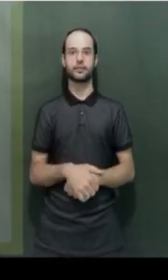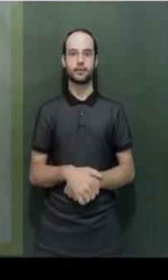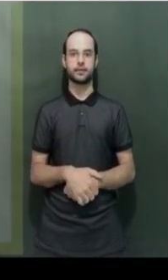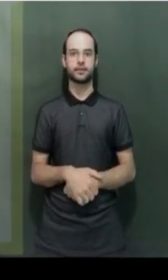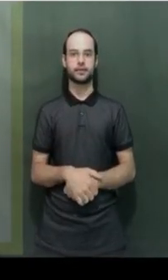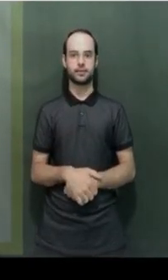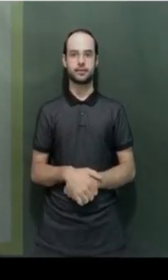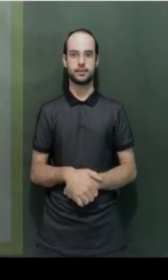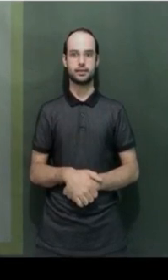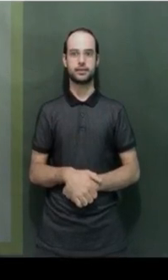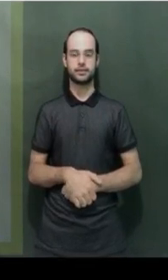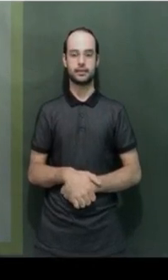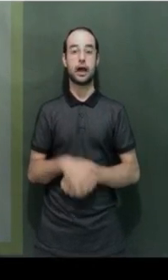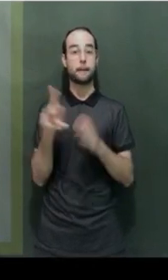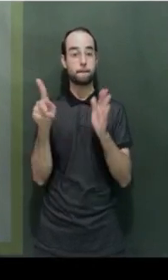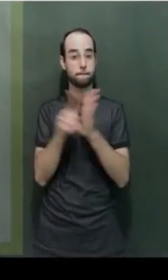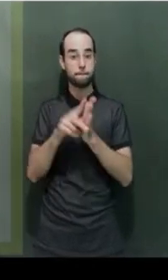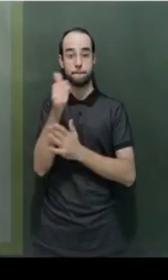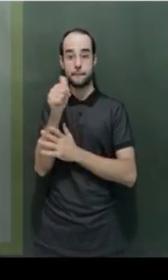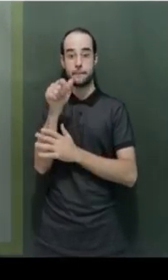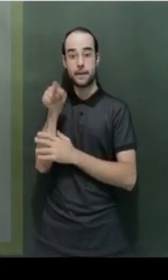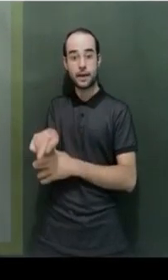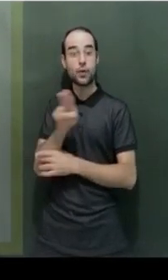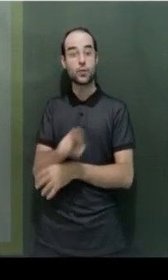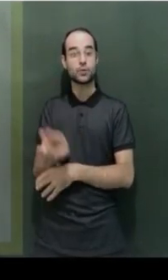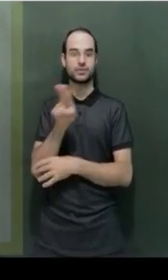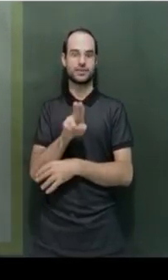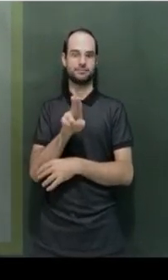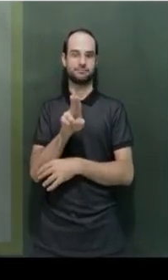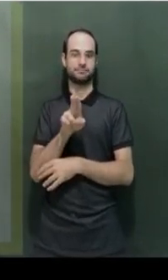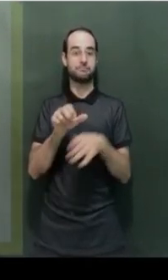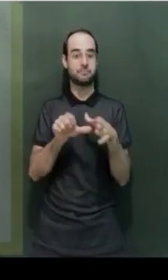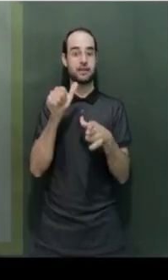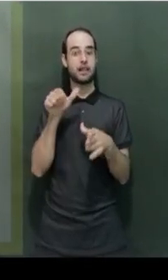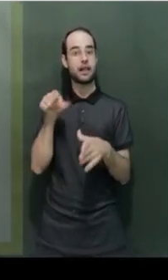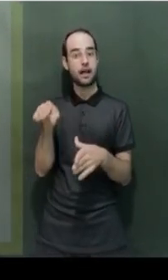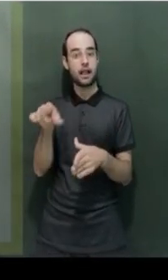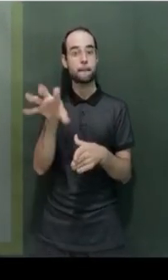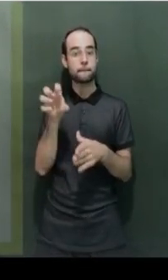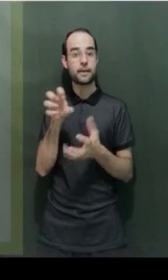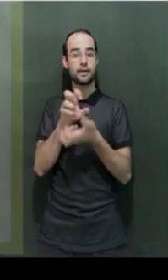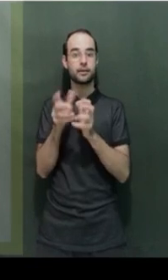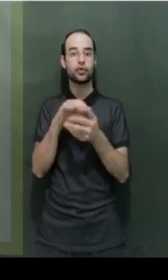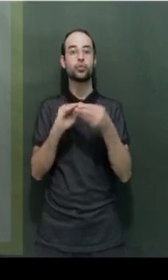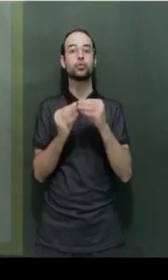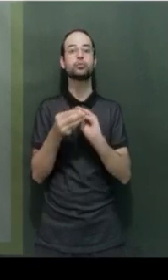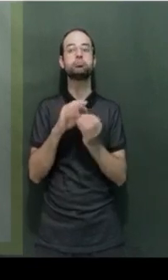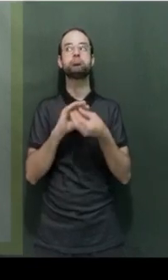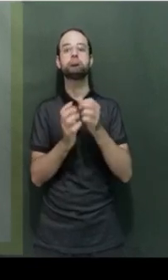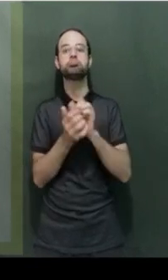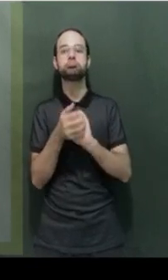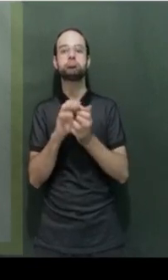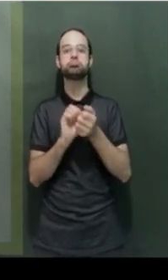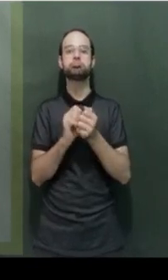representar. Então, seria este copo que a criança bebe. Primeiro, eu vou fazer, ela vai tocar no copo,